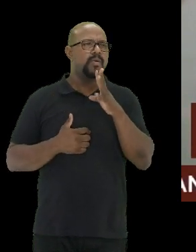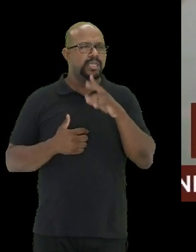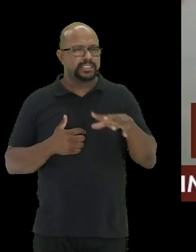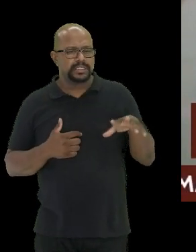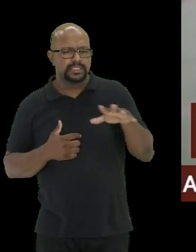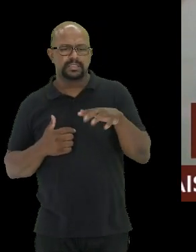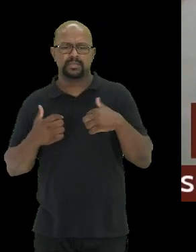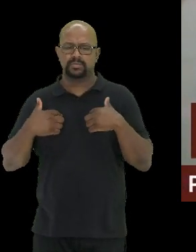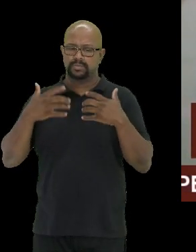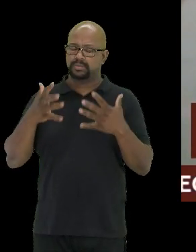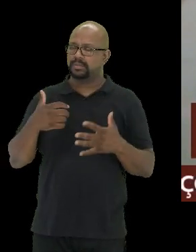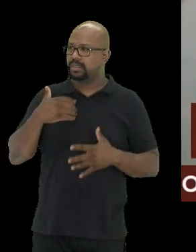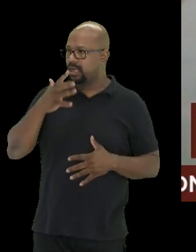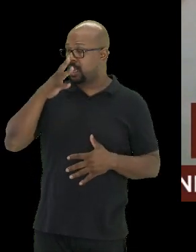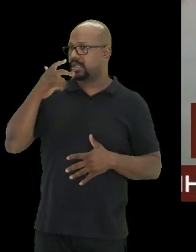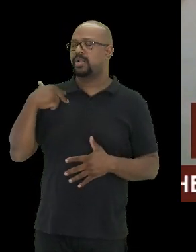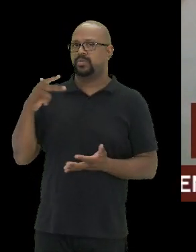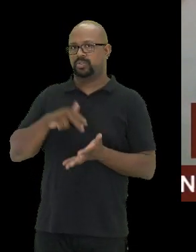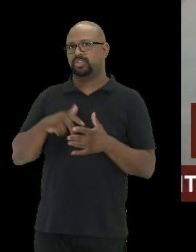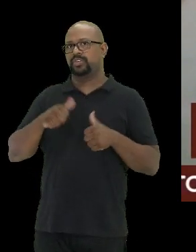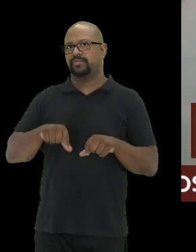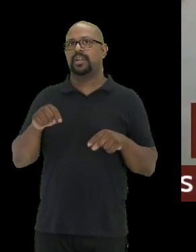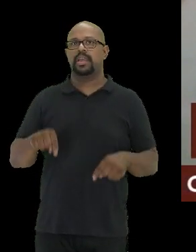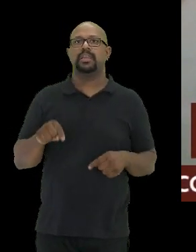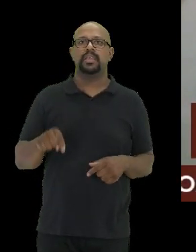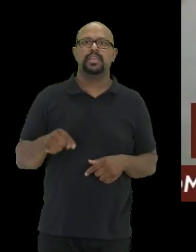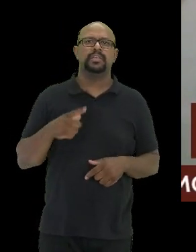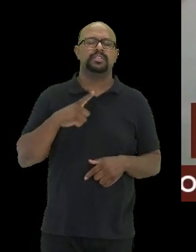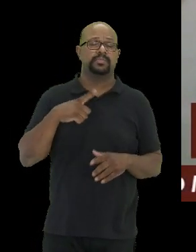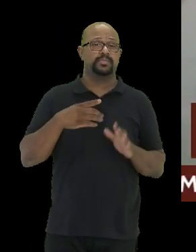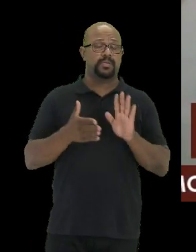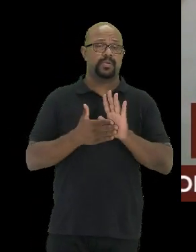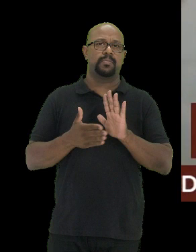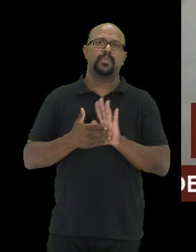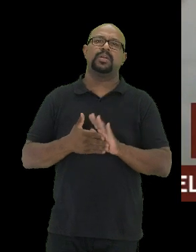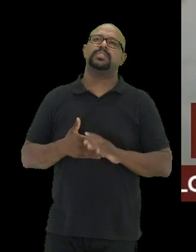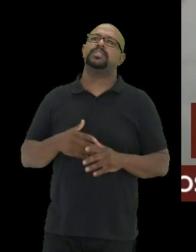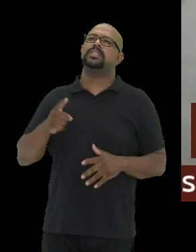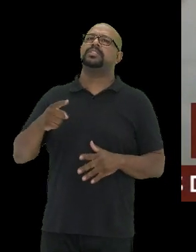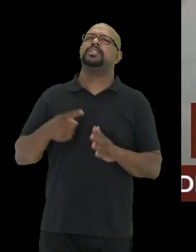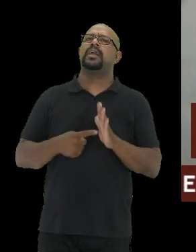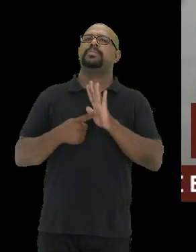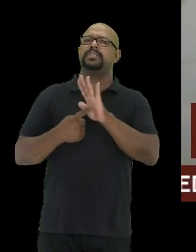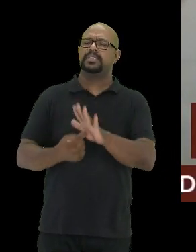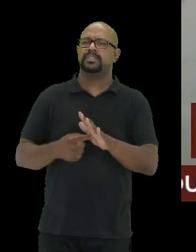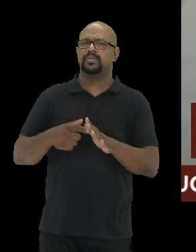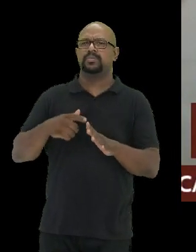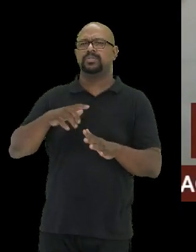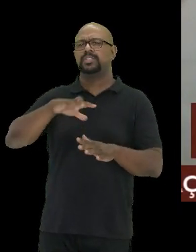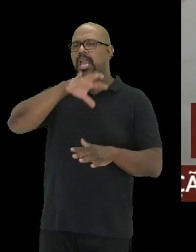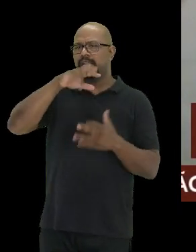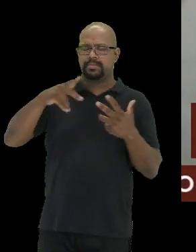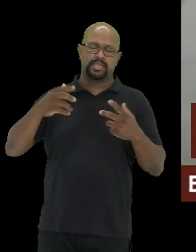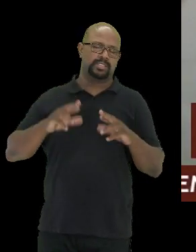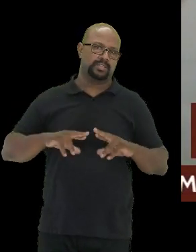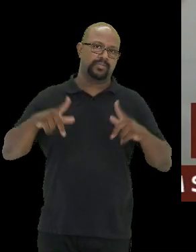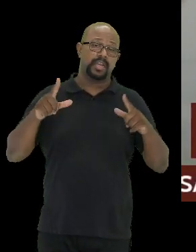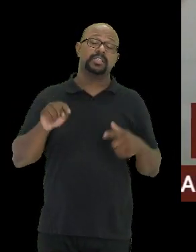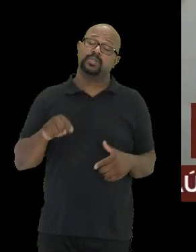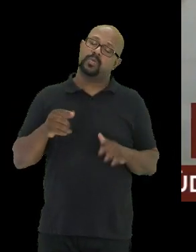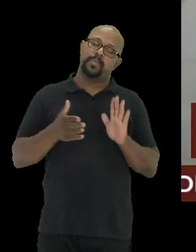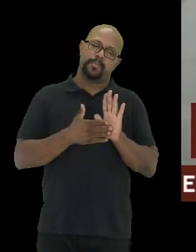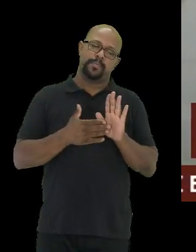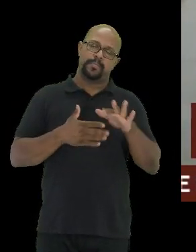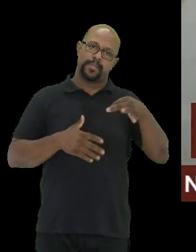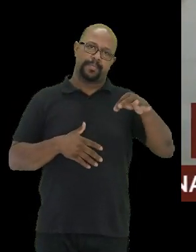É simplesmente pagado pelo estilo de equipe. nós temos uma proposta de apresentação de animais diferentes. No papel,